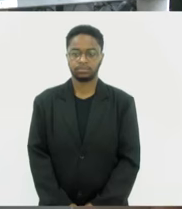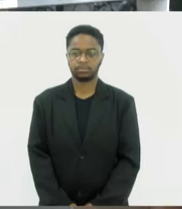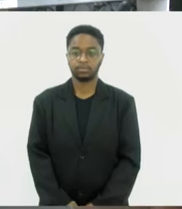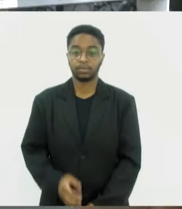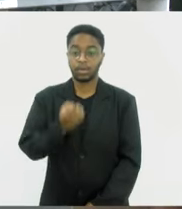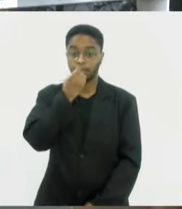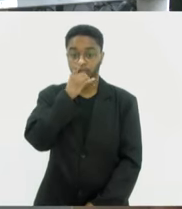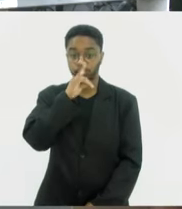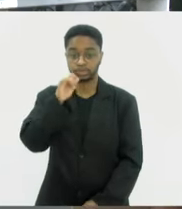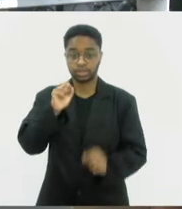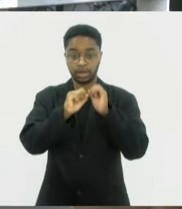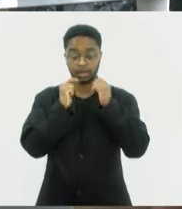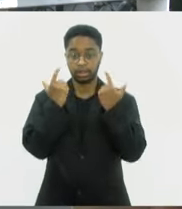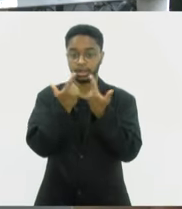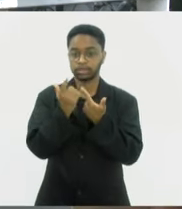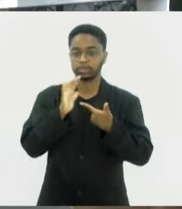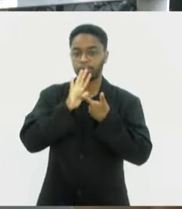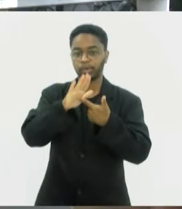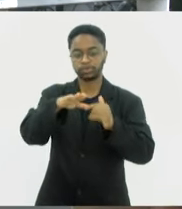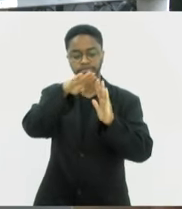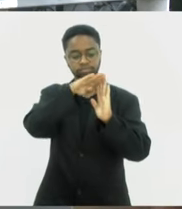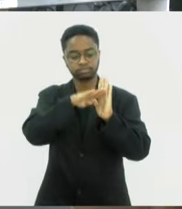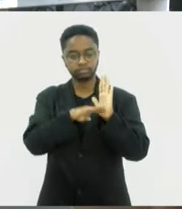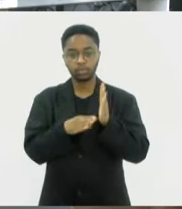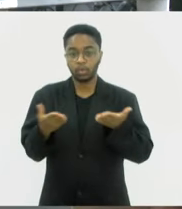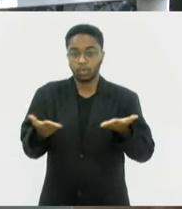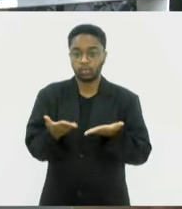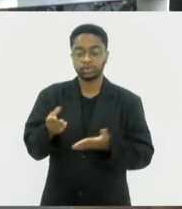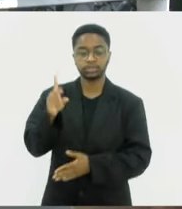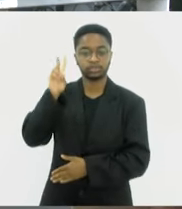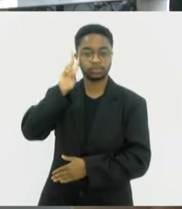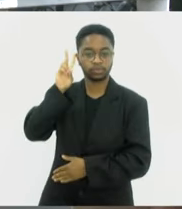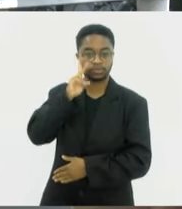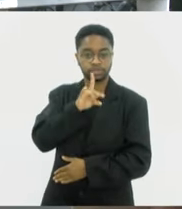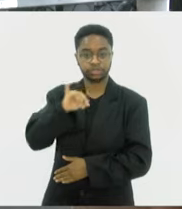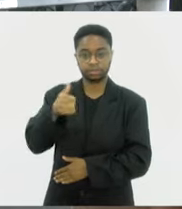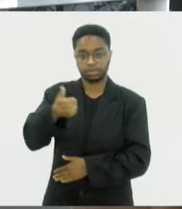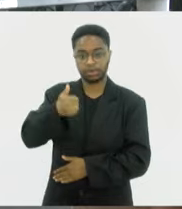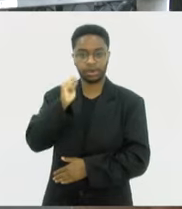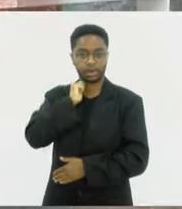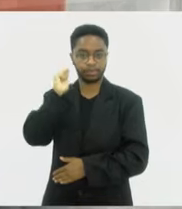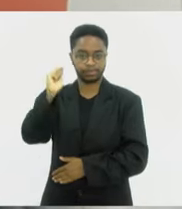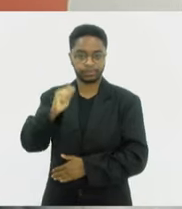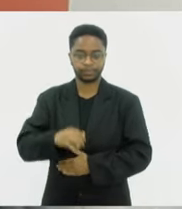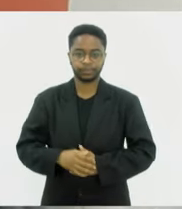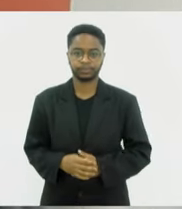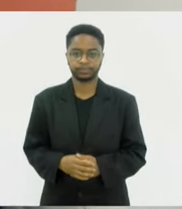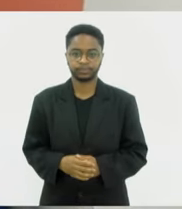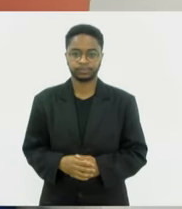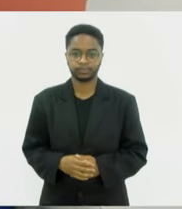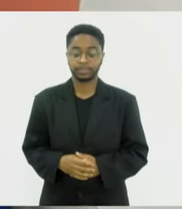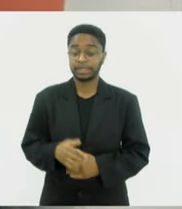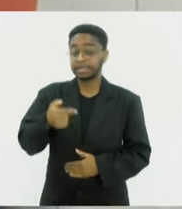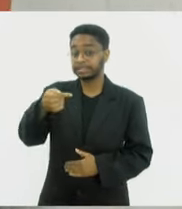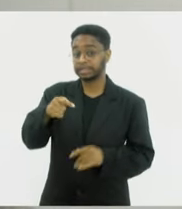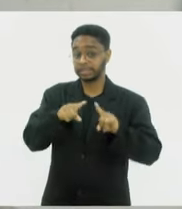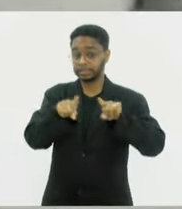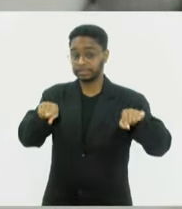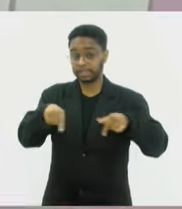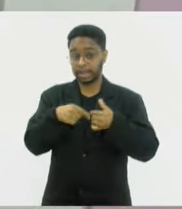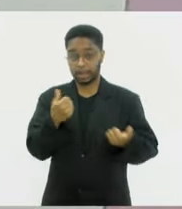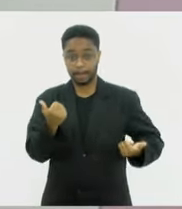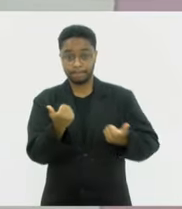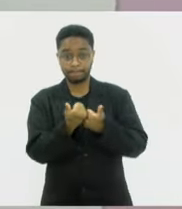O Bom Dia Lerge traz os seguintes destaques nessa segunda-feira, 1º de abril. Sete salas de apoio à